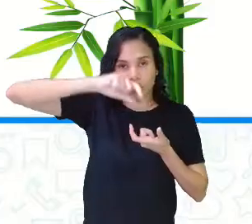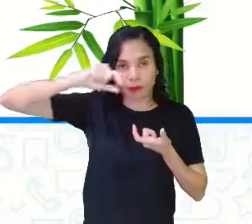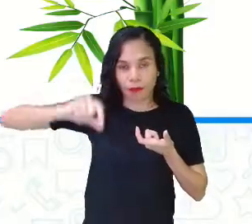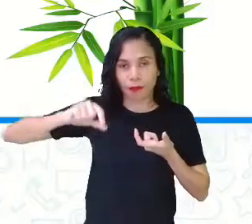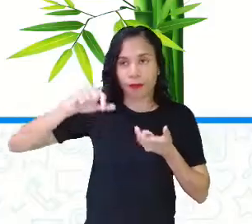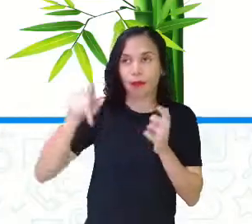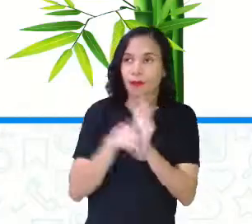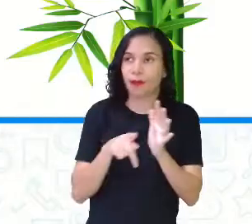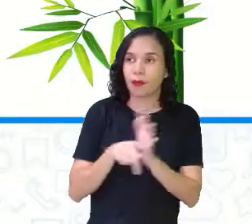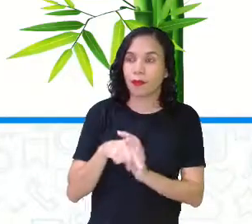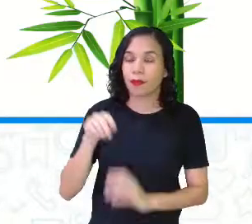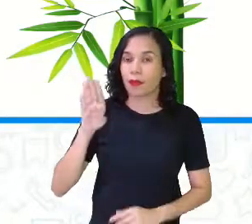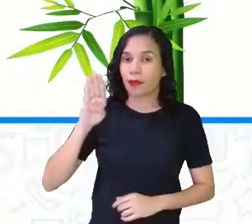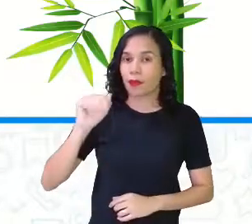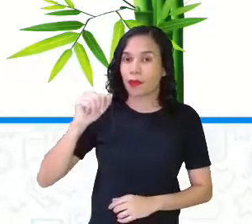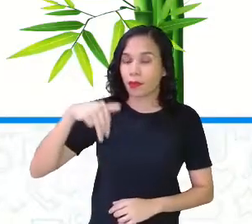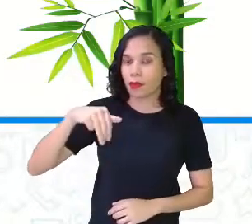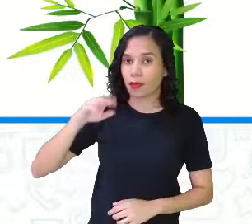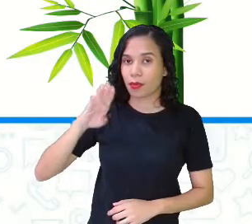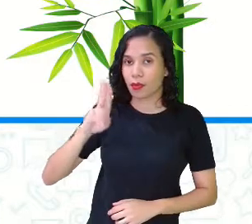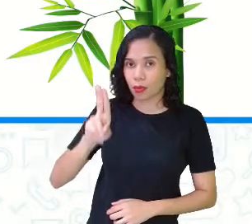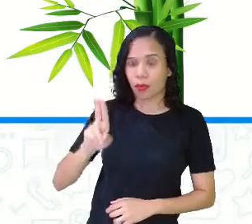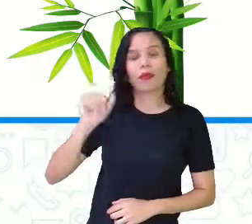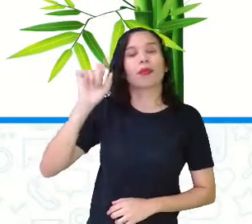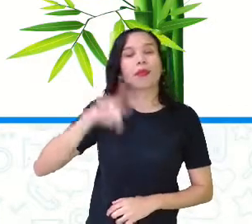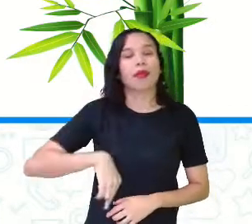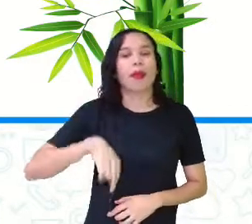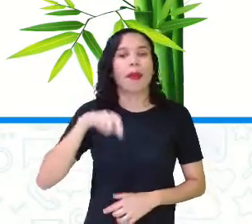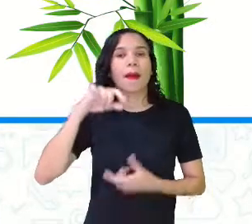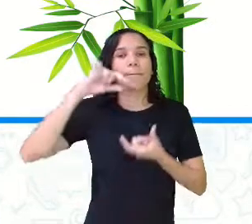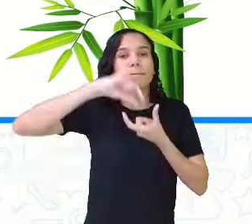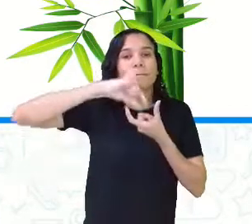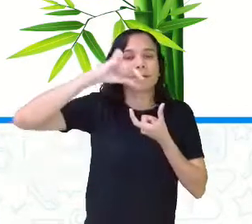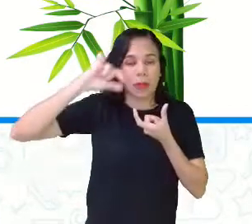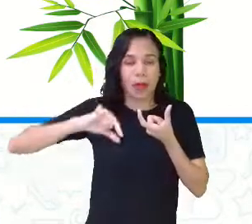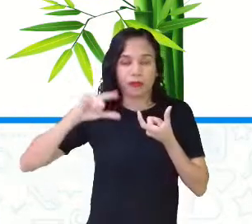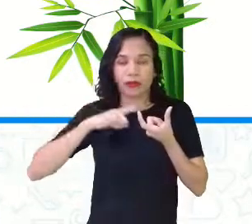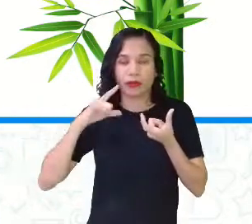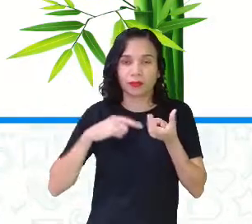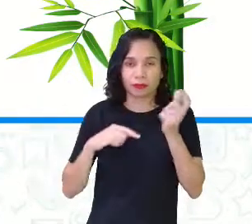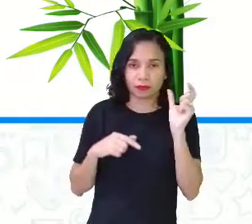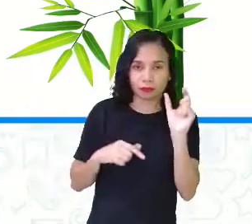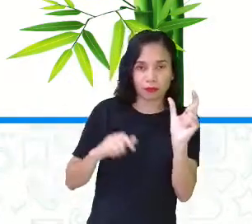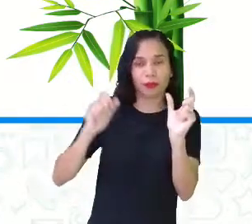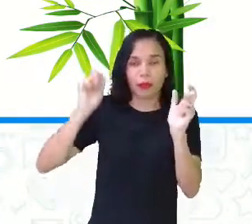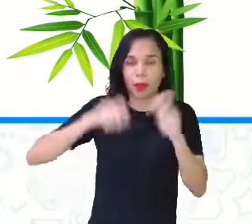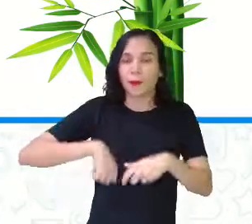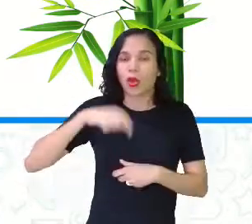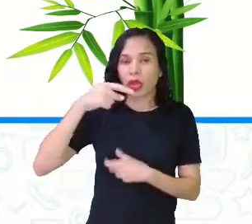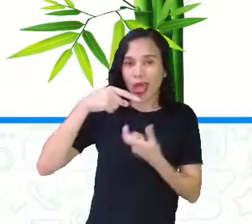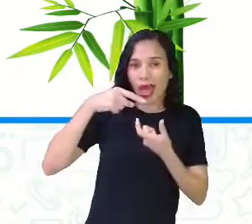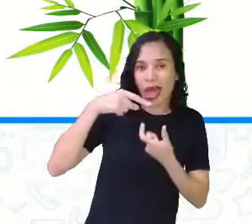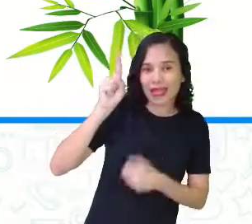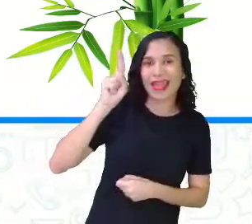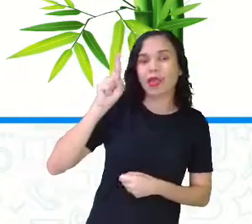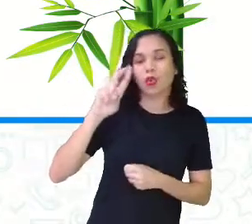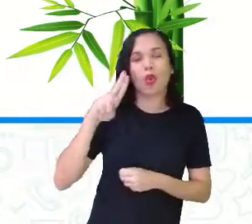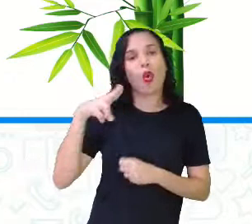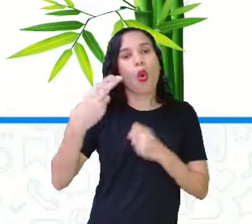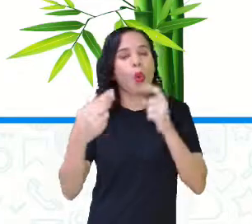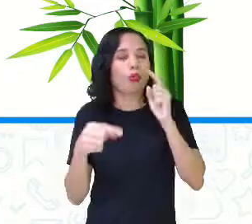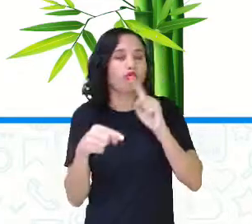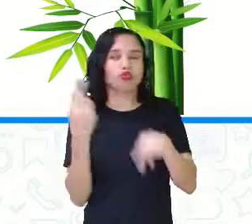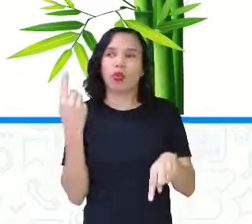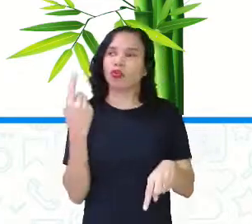bambu. Observem que as palavras oxítonas, tanto elas podem ser acentuadas ou não